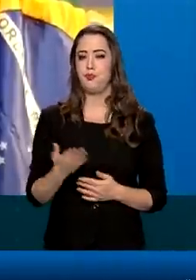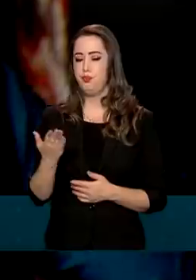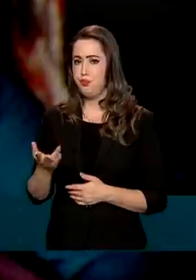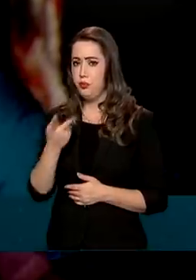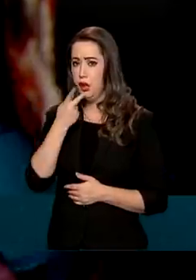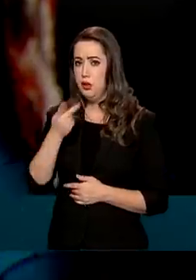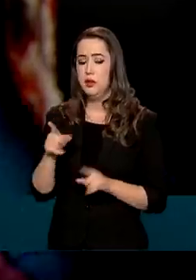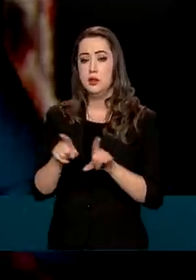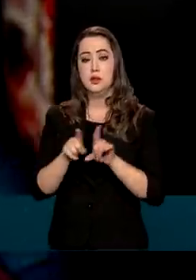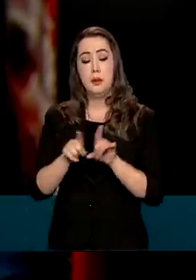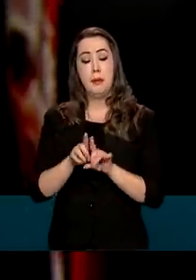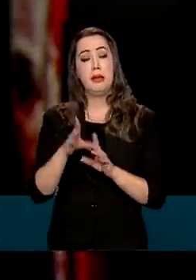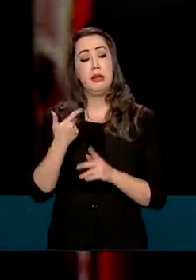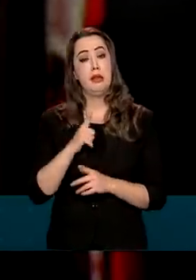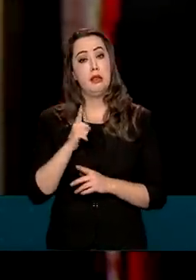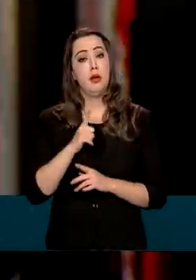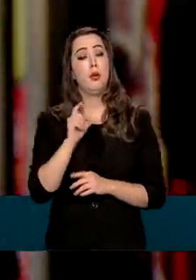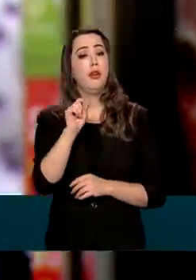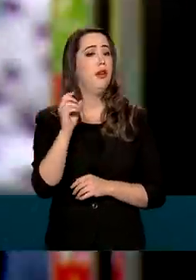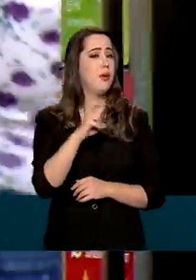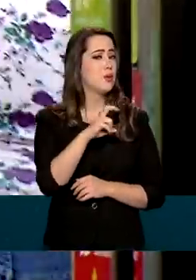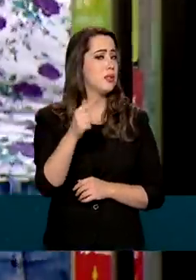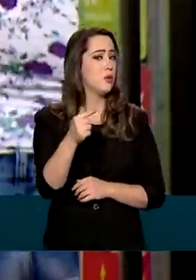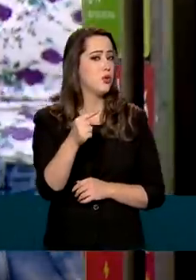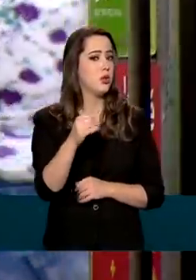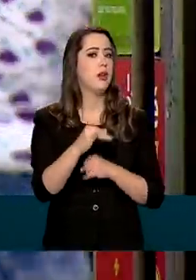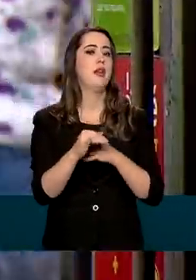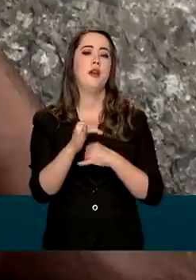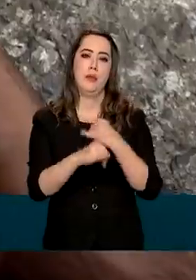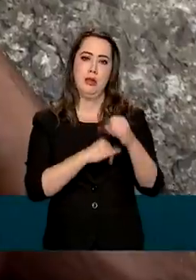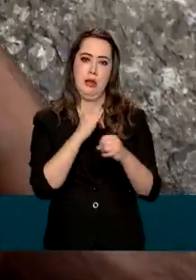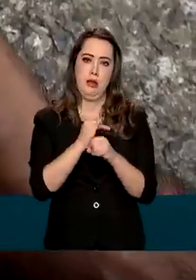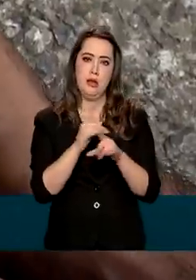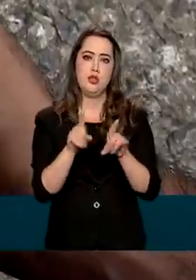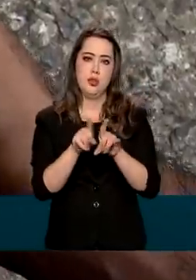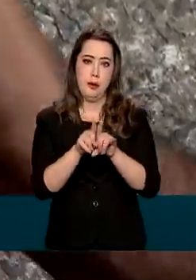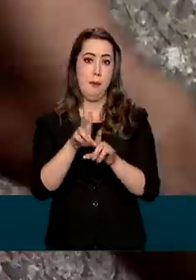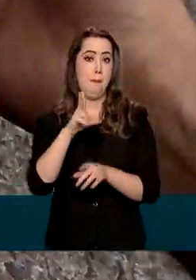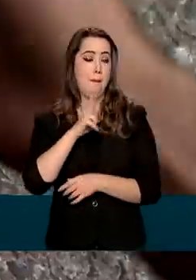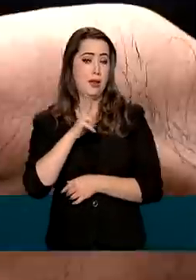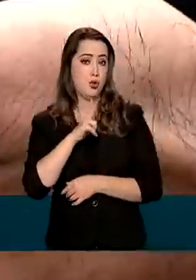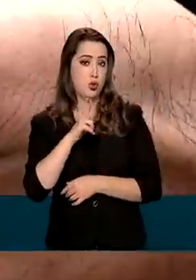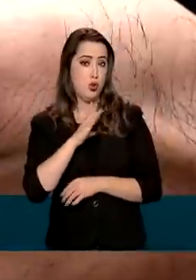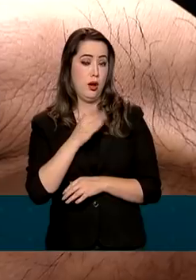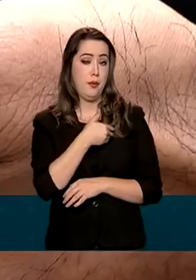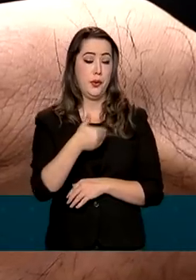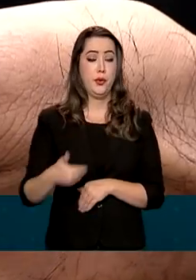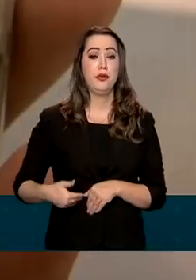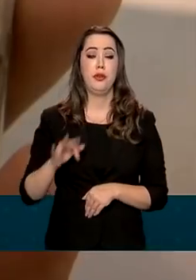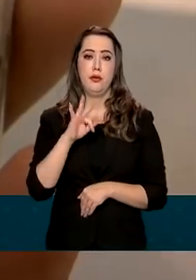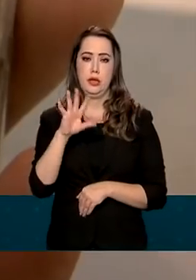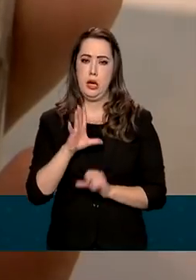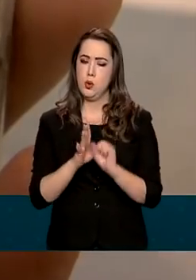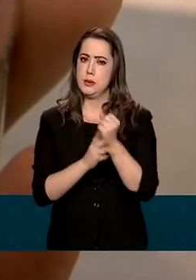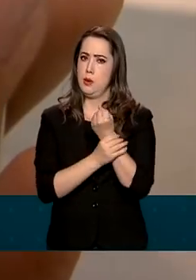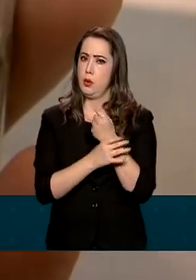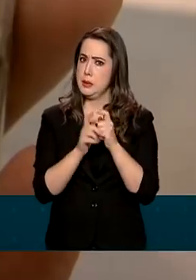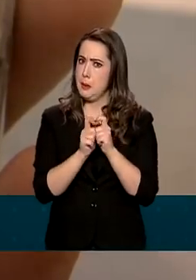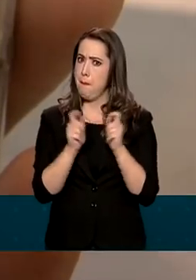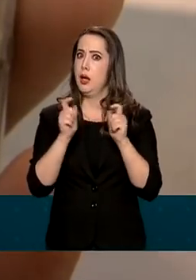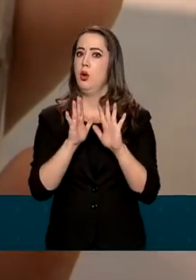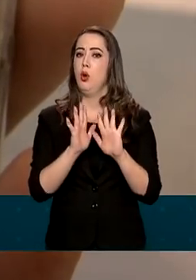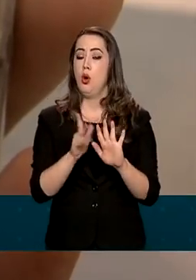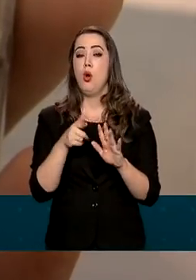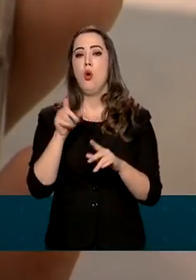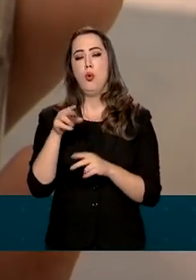no Brasil prevê uma rede privativa para os órgãos da administração pública federal, com altos padrões de segurança, o que é comum